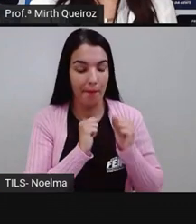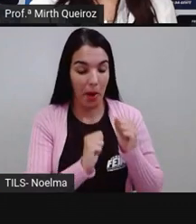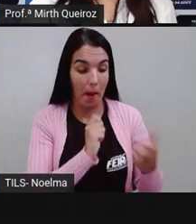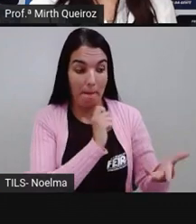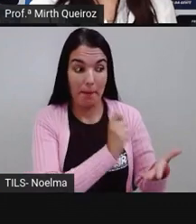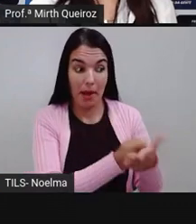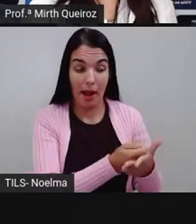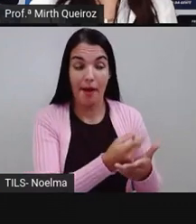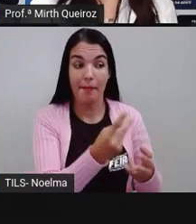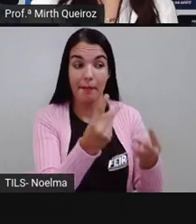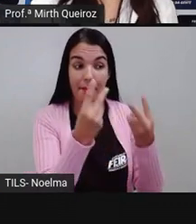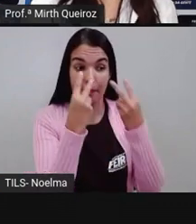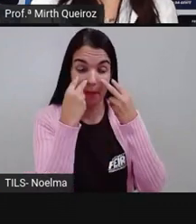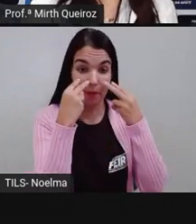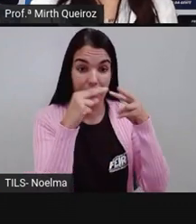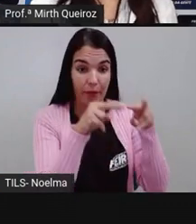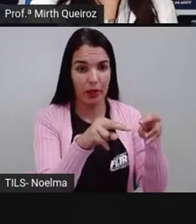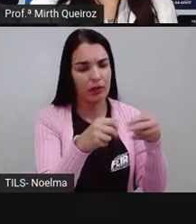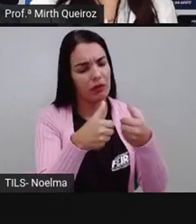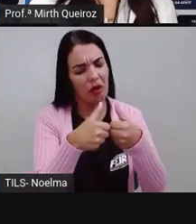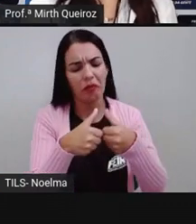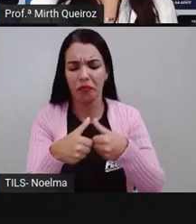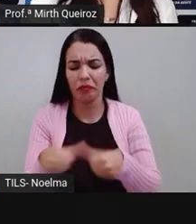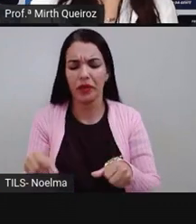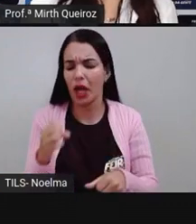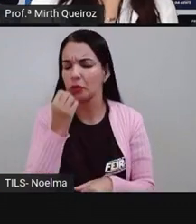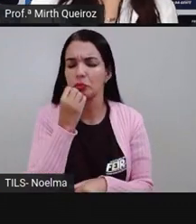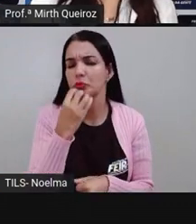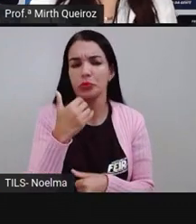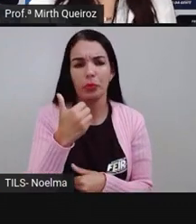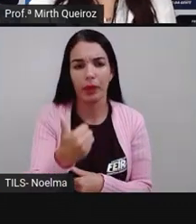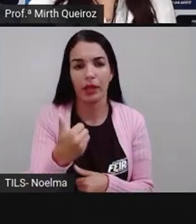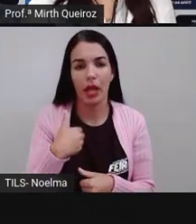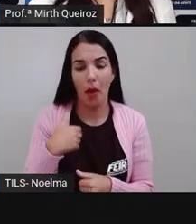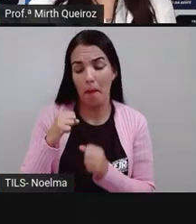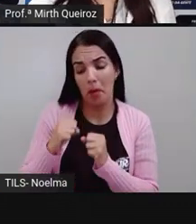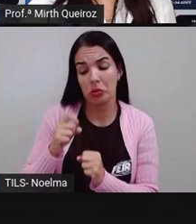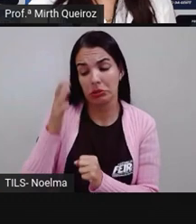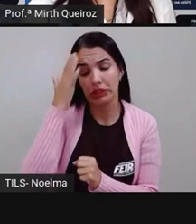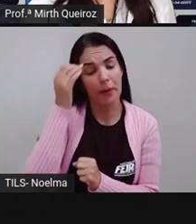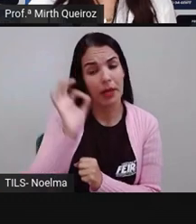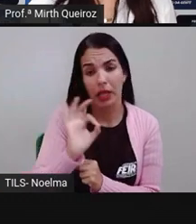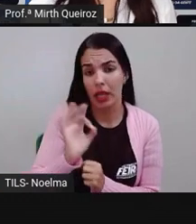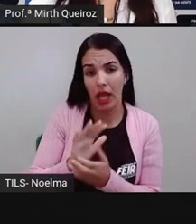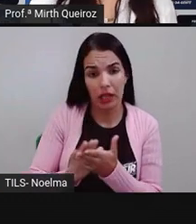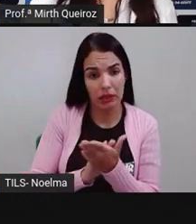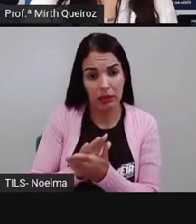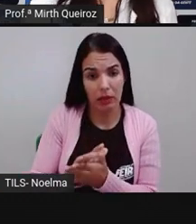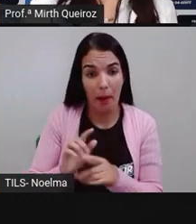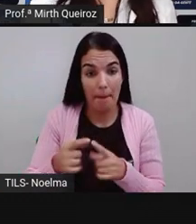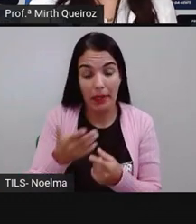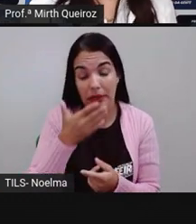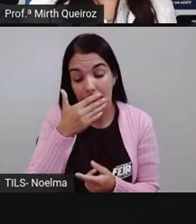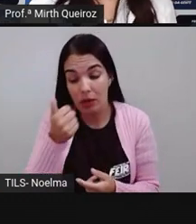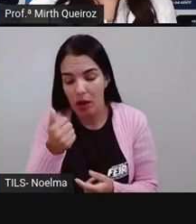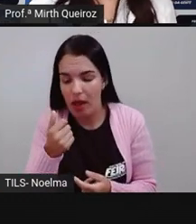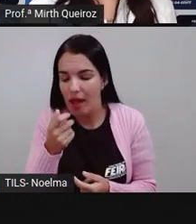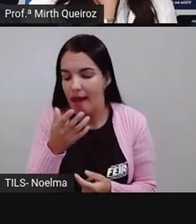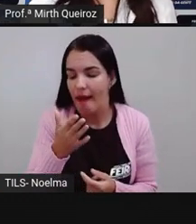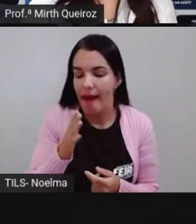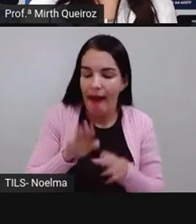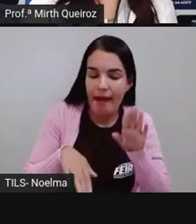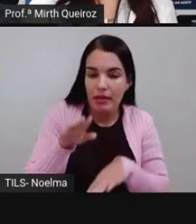pra ver. E fica tudo bem. Eu posso não saber de tudo. Melhor às vezes nem saber.